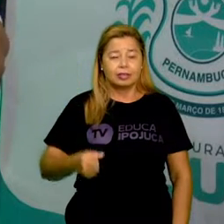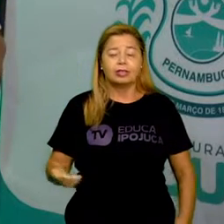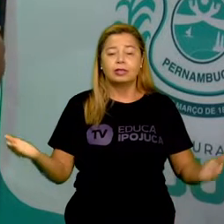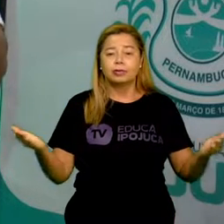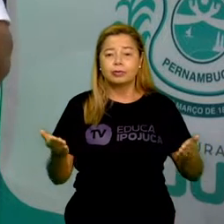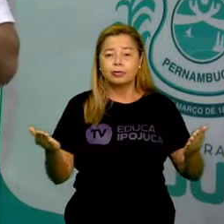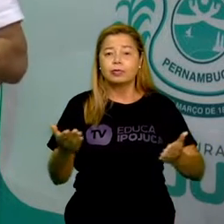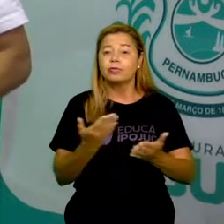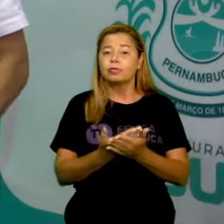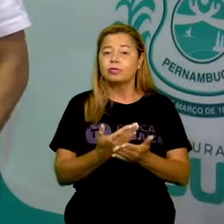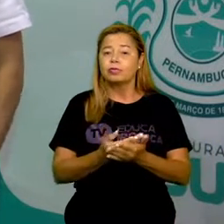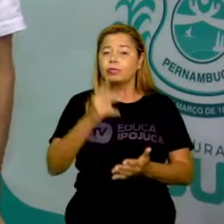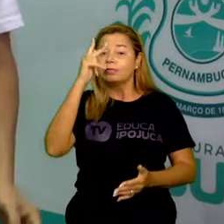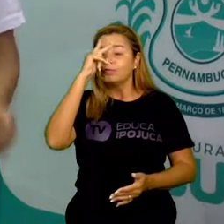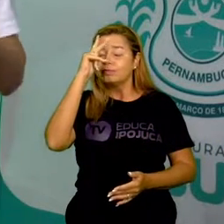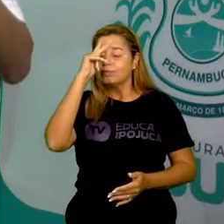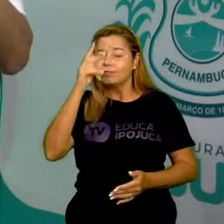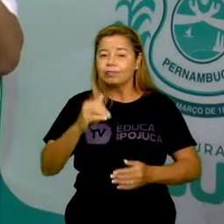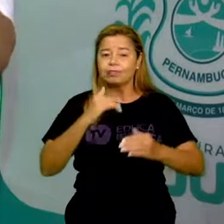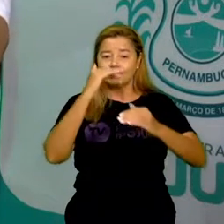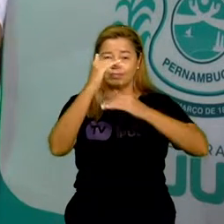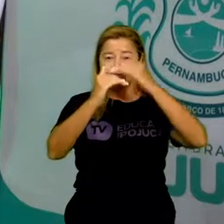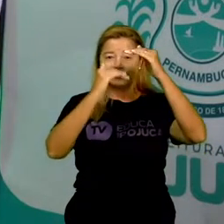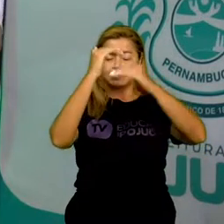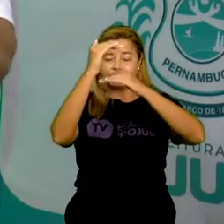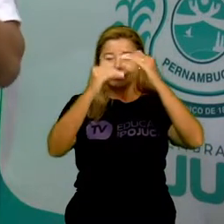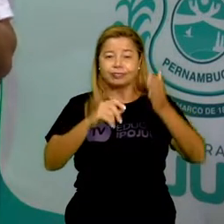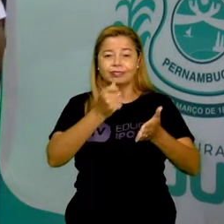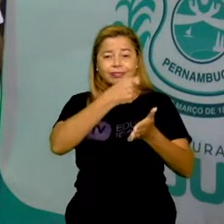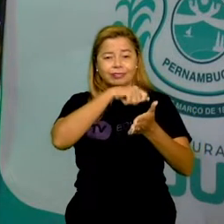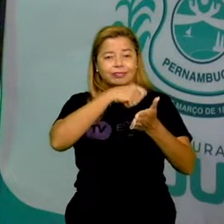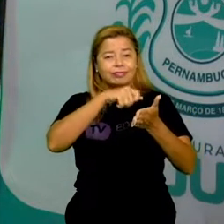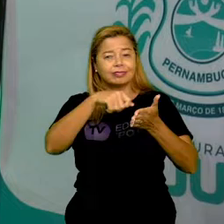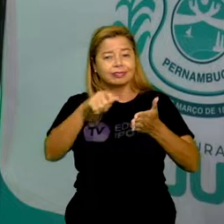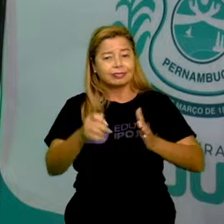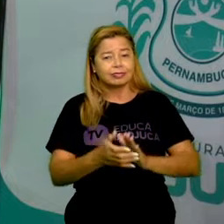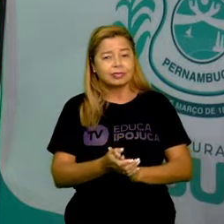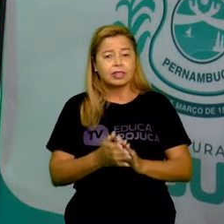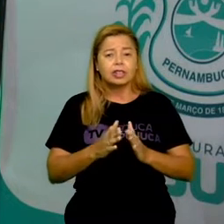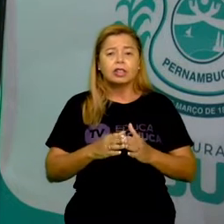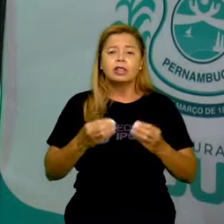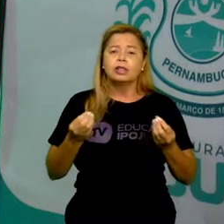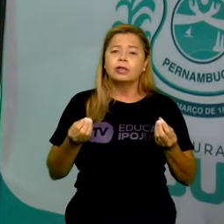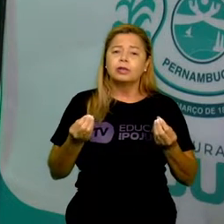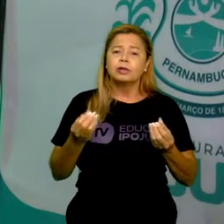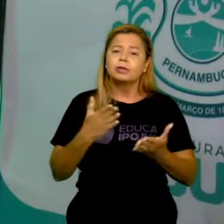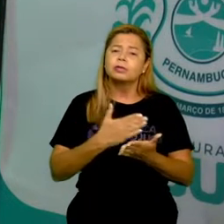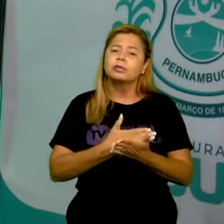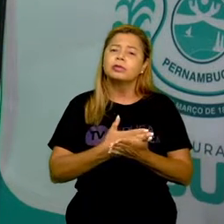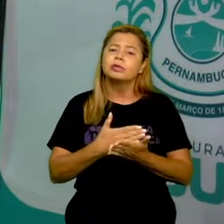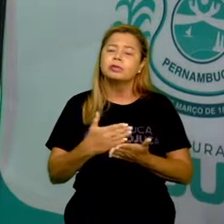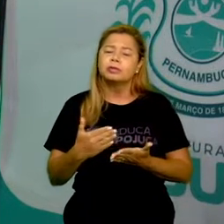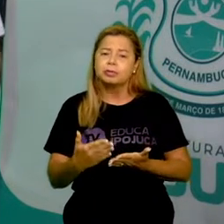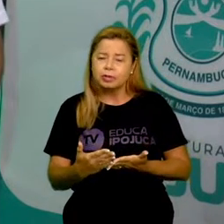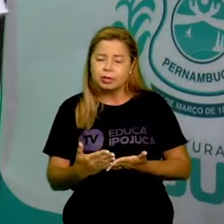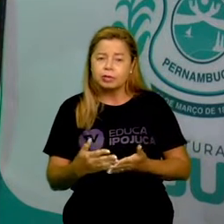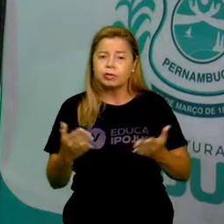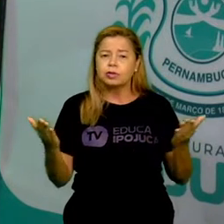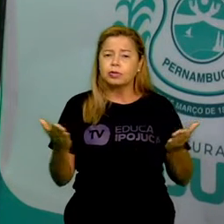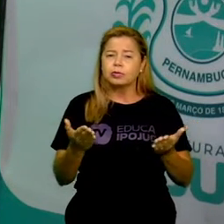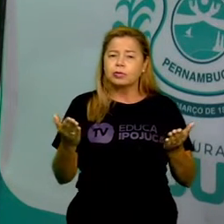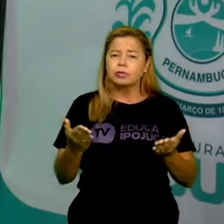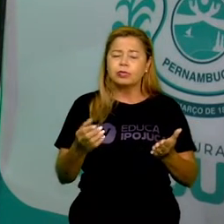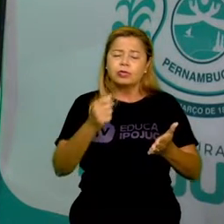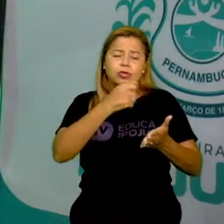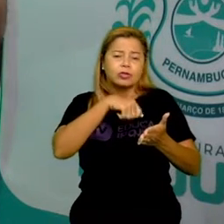evolução da escrita. Vamos aprender como começou, né? Hoje a gente escreve, a gente lê, mas